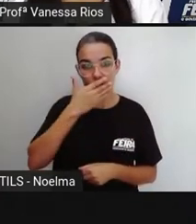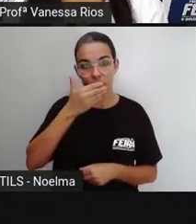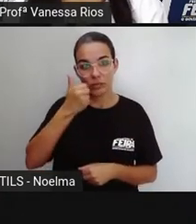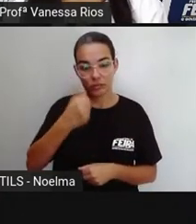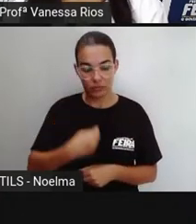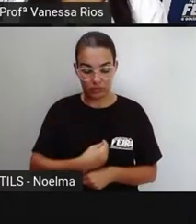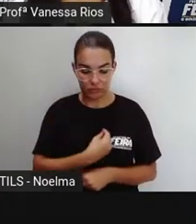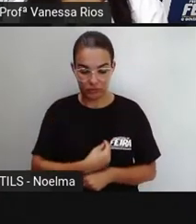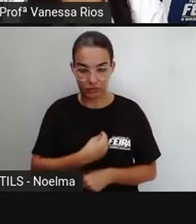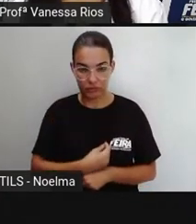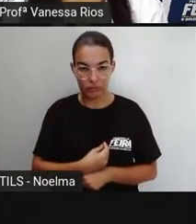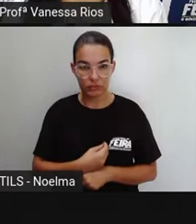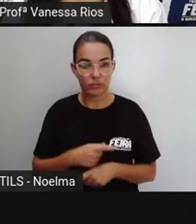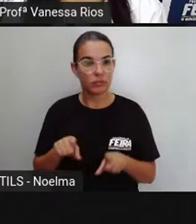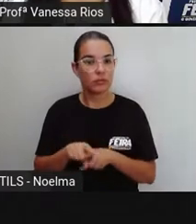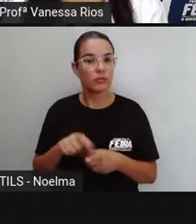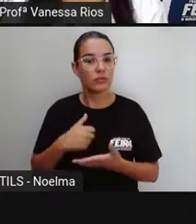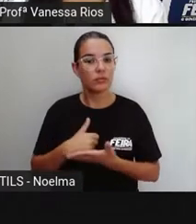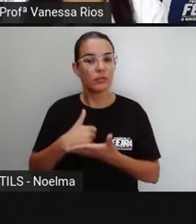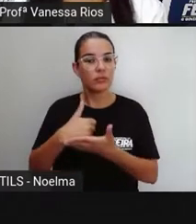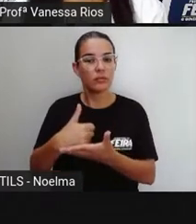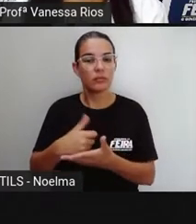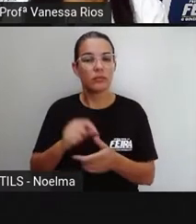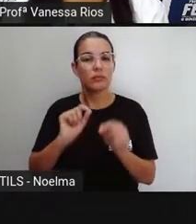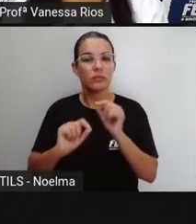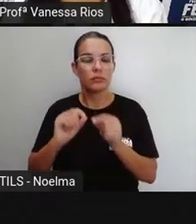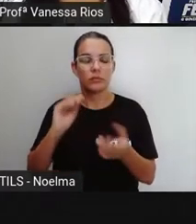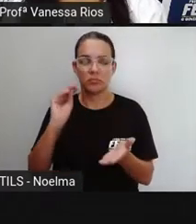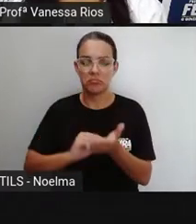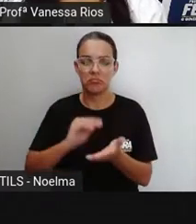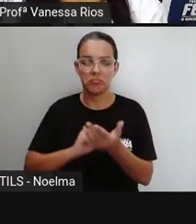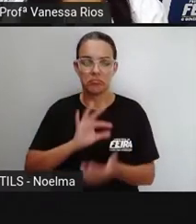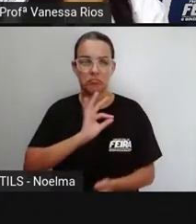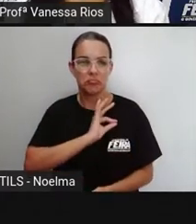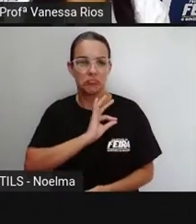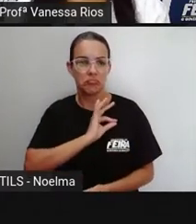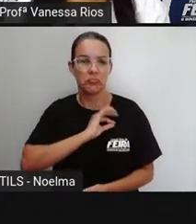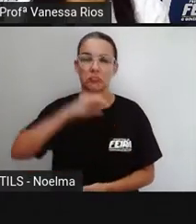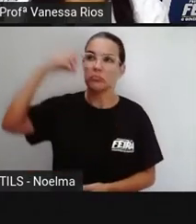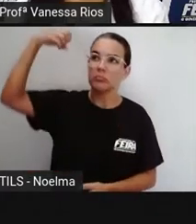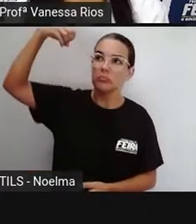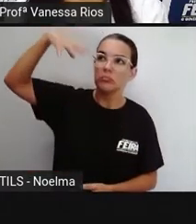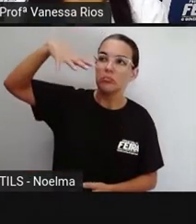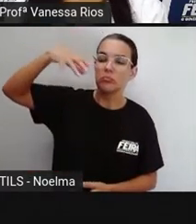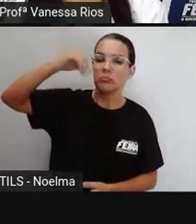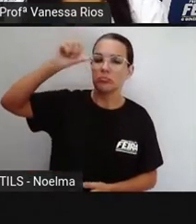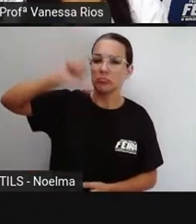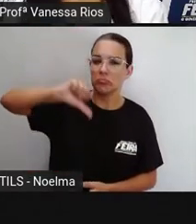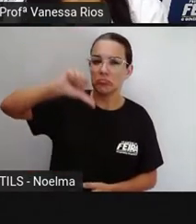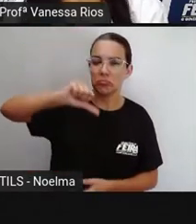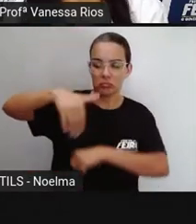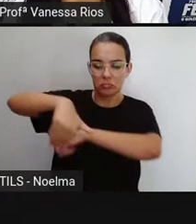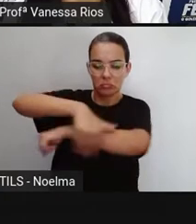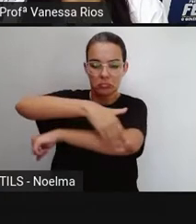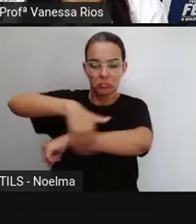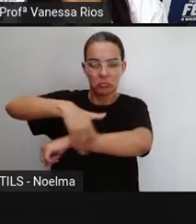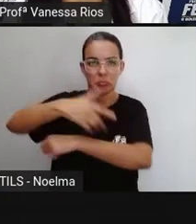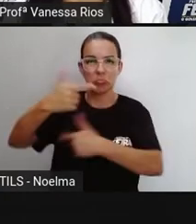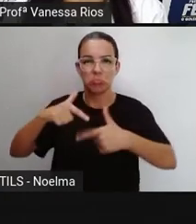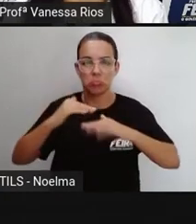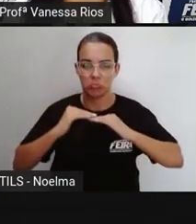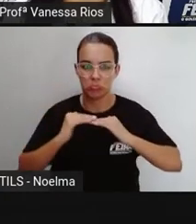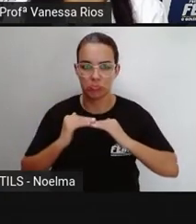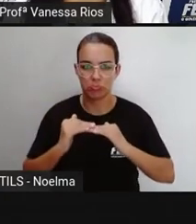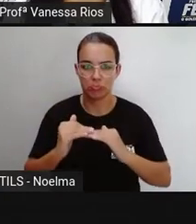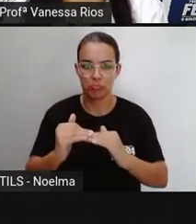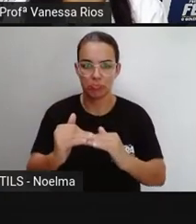Auxiliam resolvendo questões como falta de policiamento, iluminação precária, ruas sem asfaltamento, ou